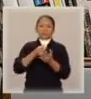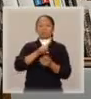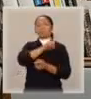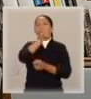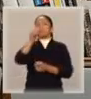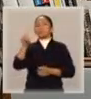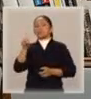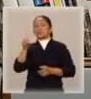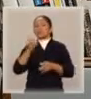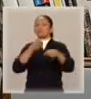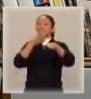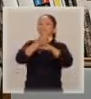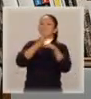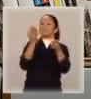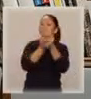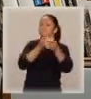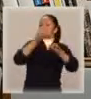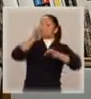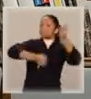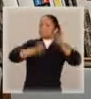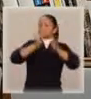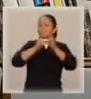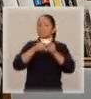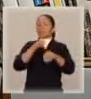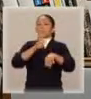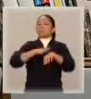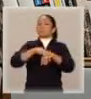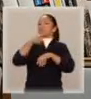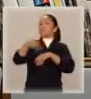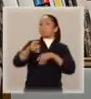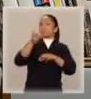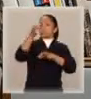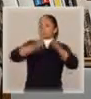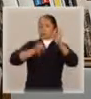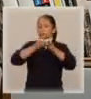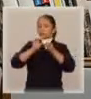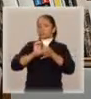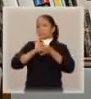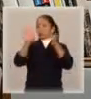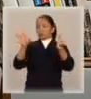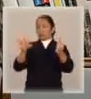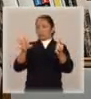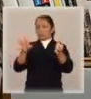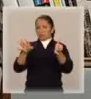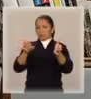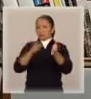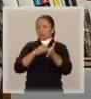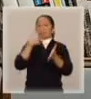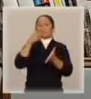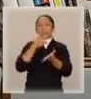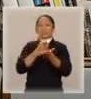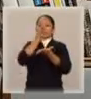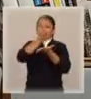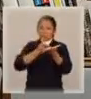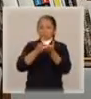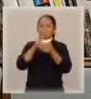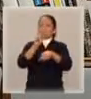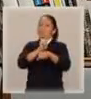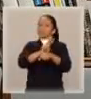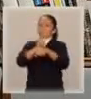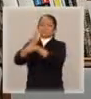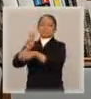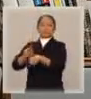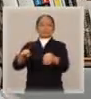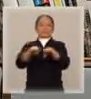fosse fazer a separação e o juiz já determinar isso logo de início? A lei diz isso, né? E por que não acontece? Nós